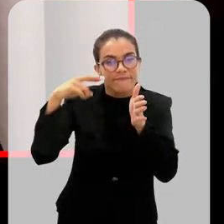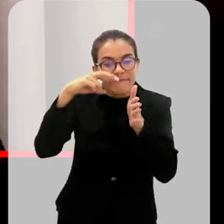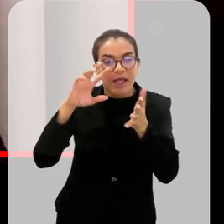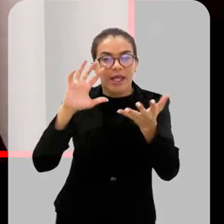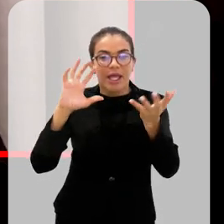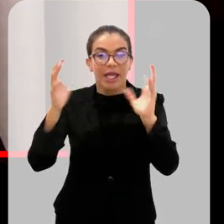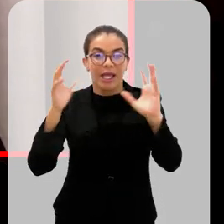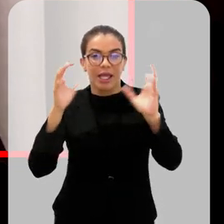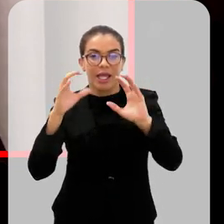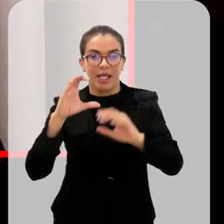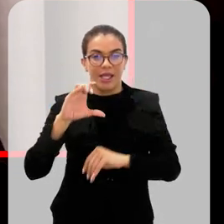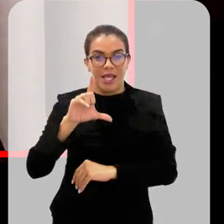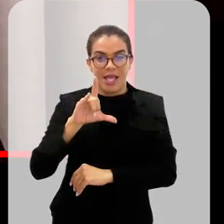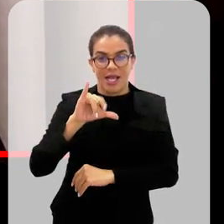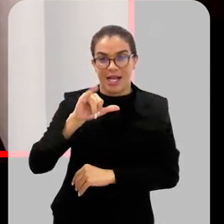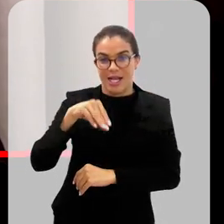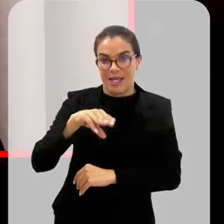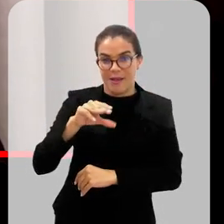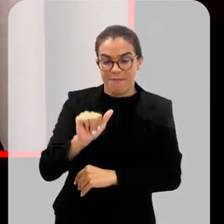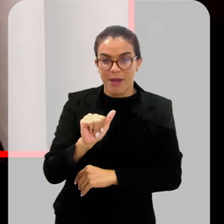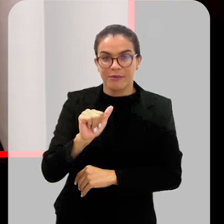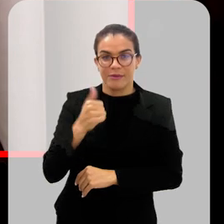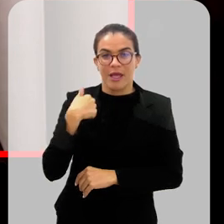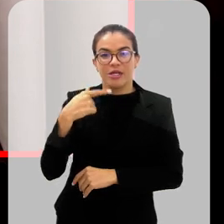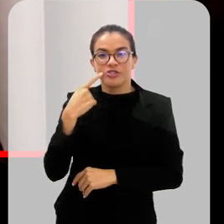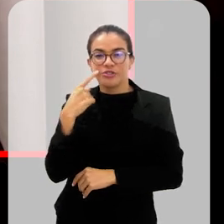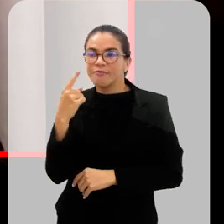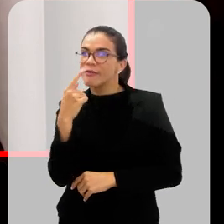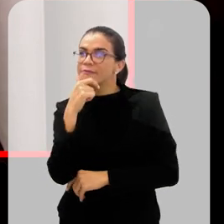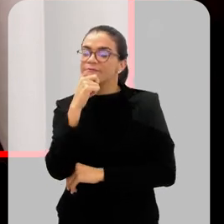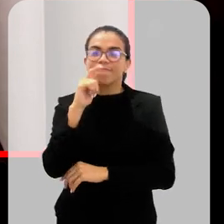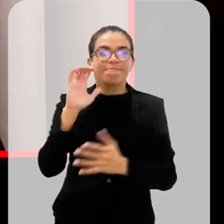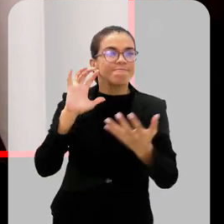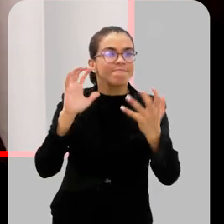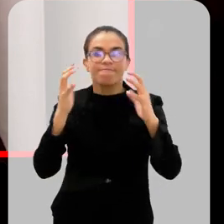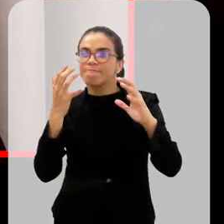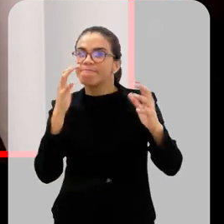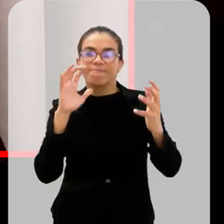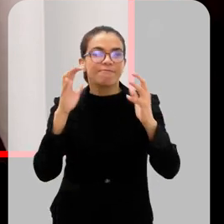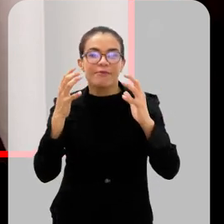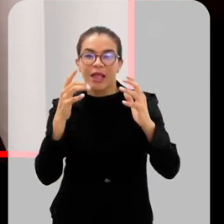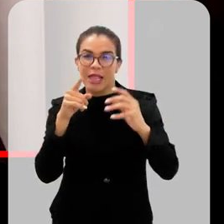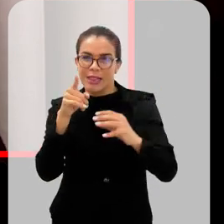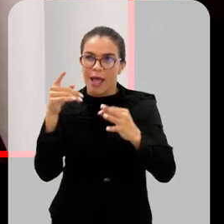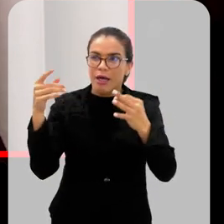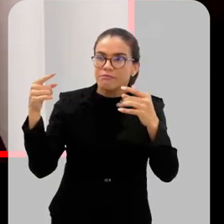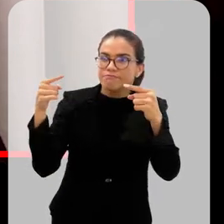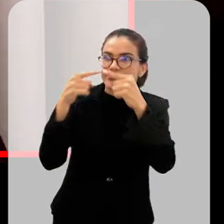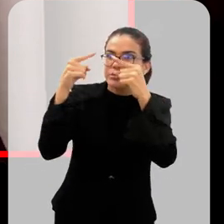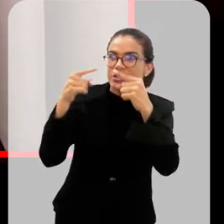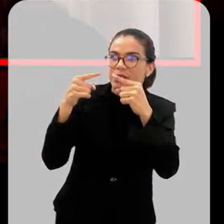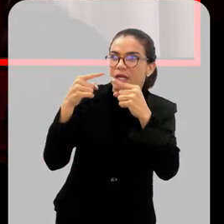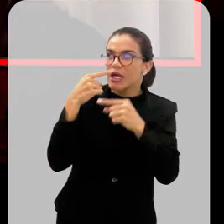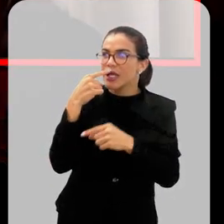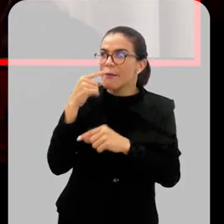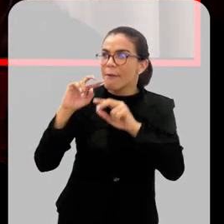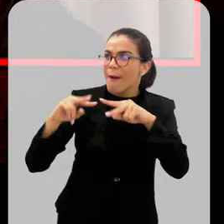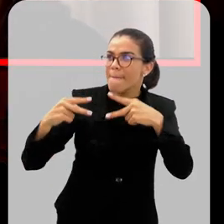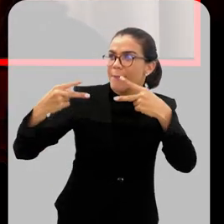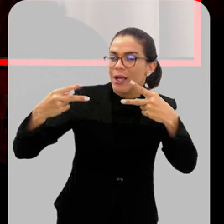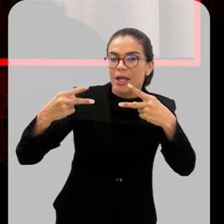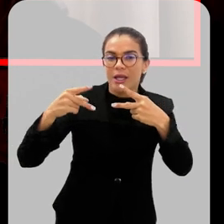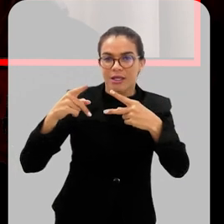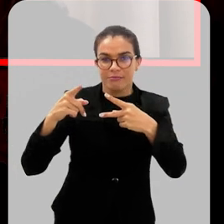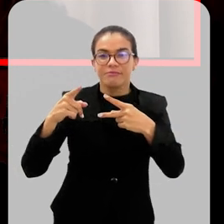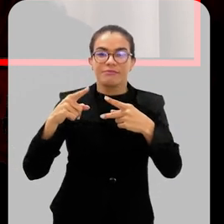clima. A gente leva em conta quais são as condições favoráveis para a transmissão ocorrer, né. A gente faz uma análise